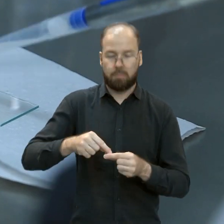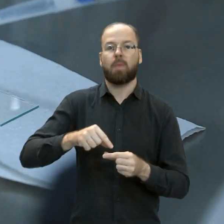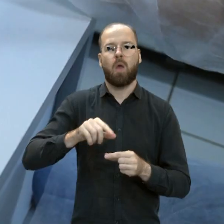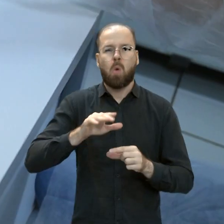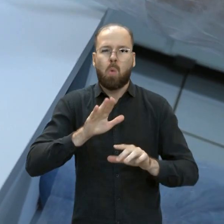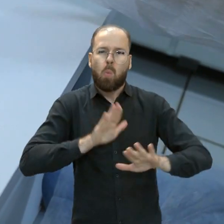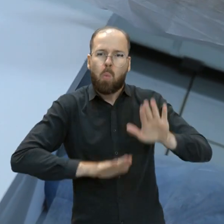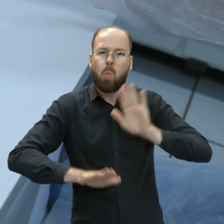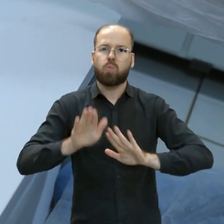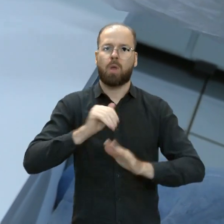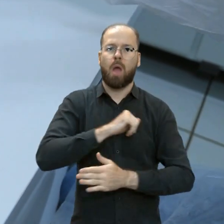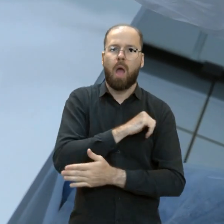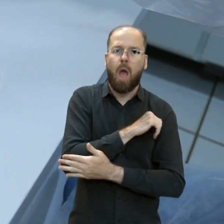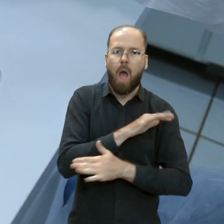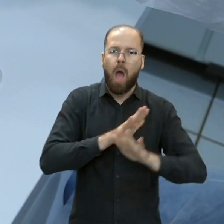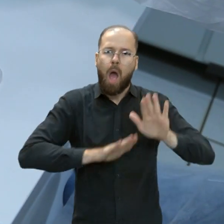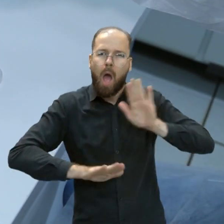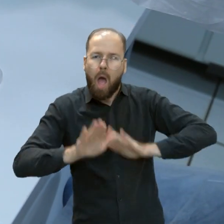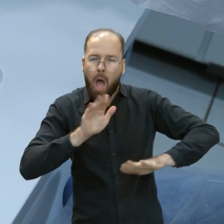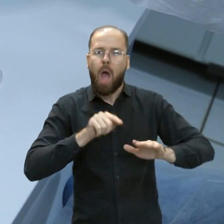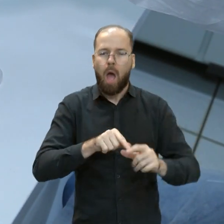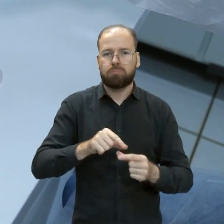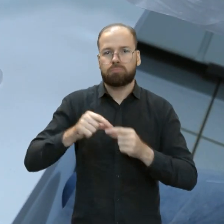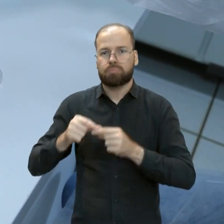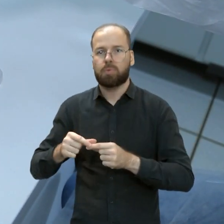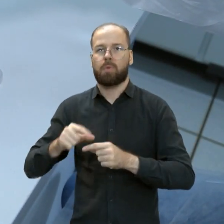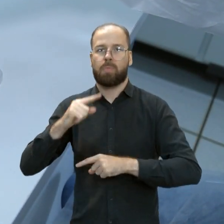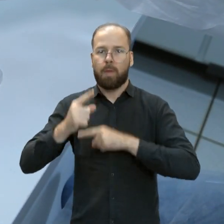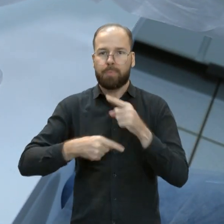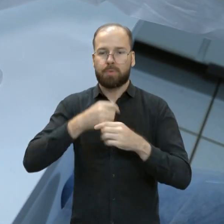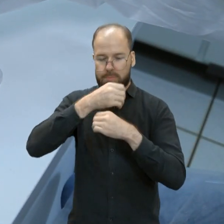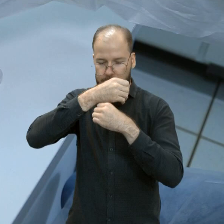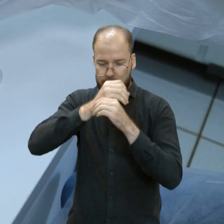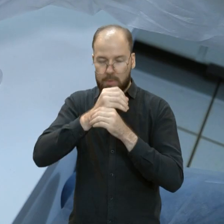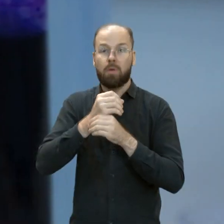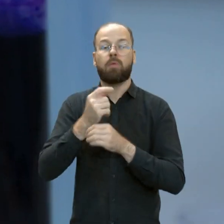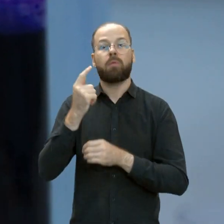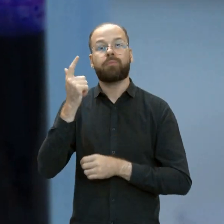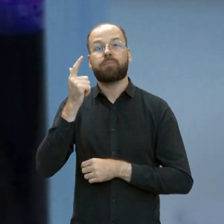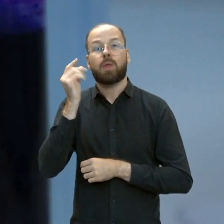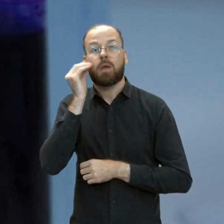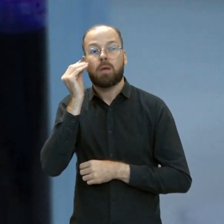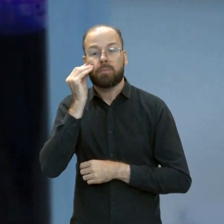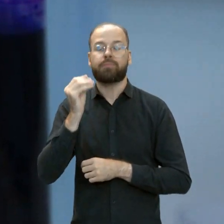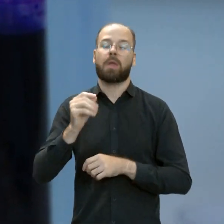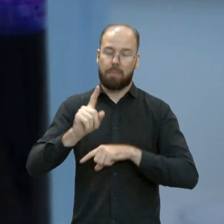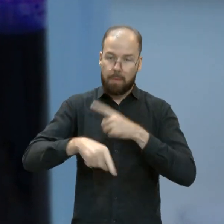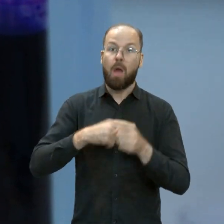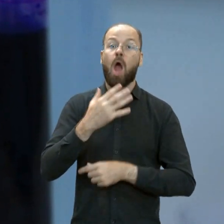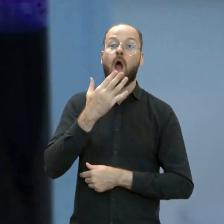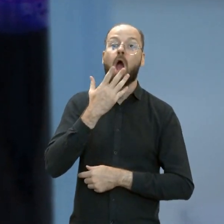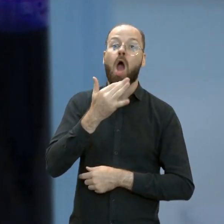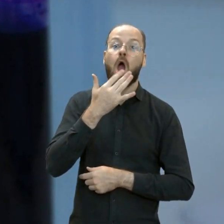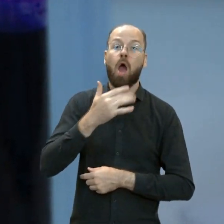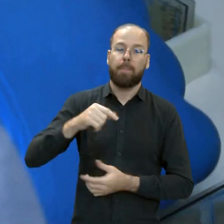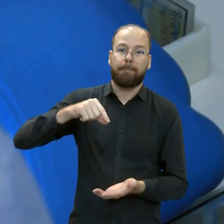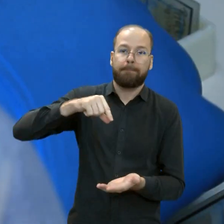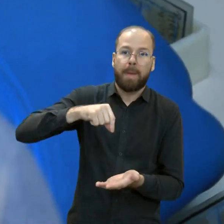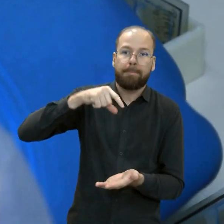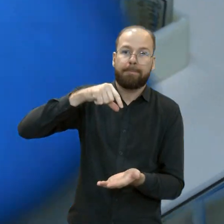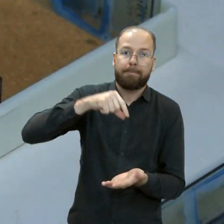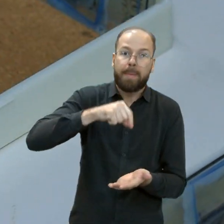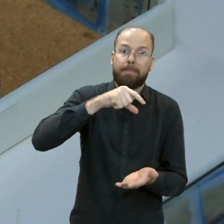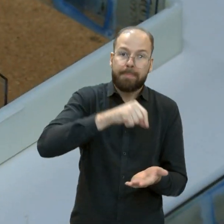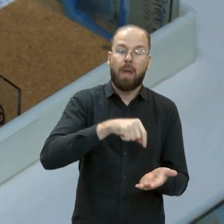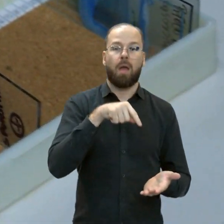critério. Em alguns casos, para facilitar o processo de diagnóstico, corantes são aplicados nas lâminas. O